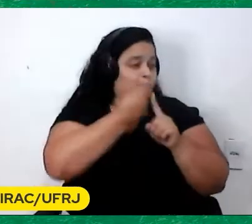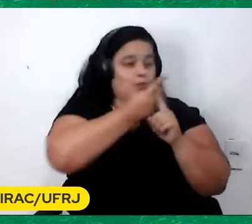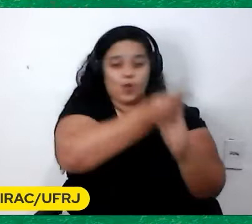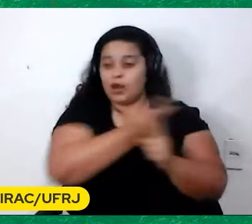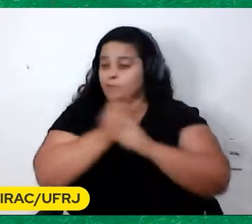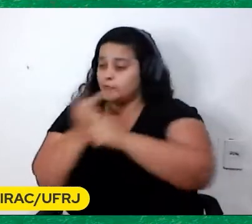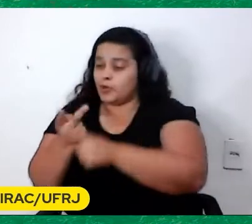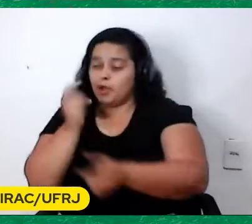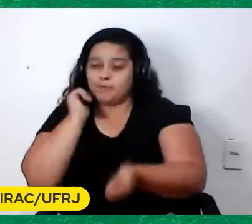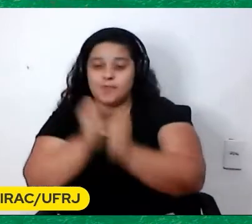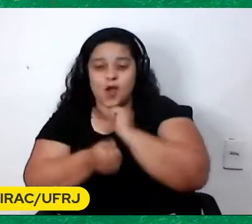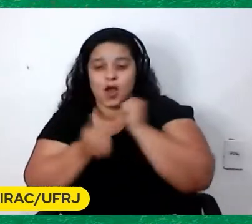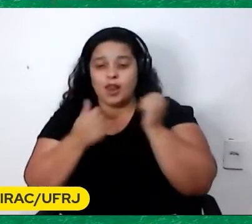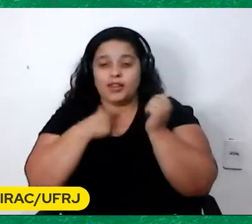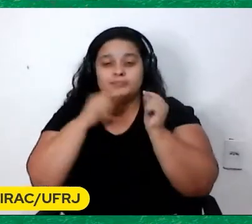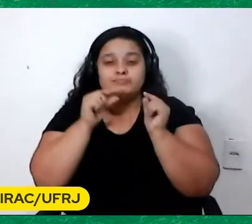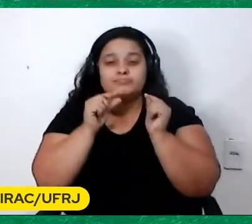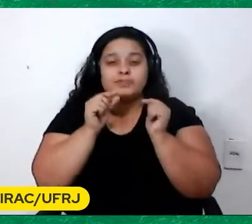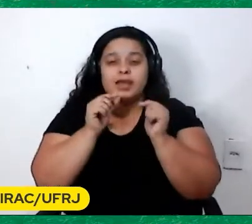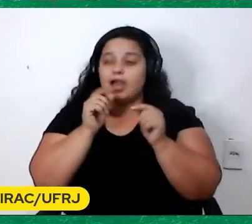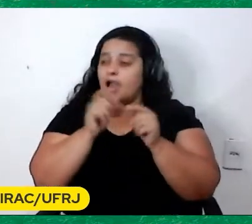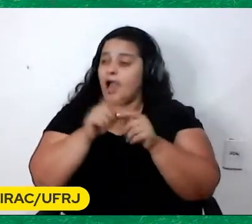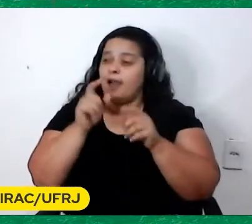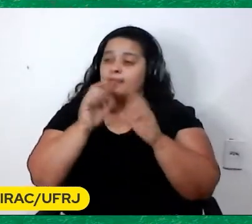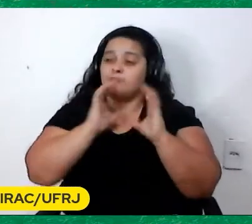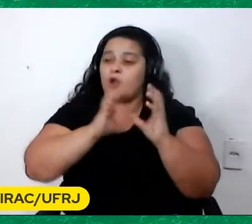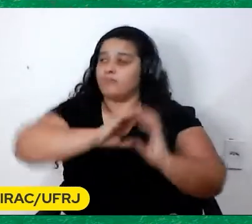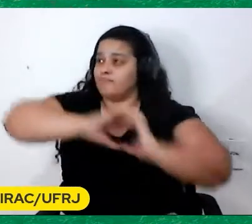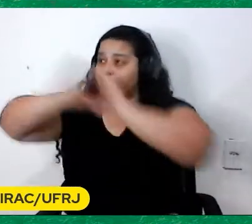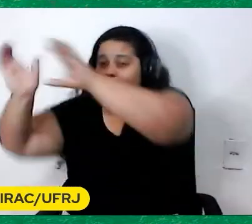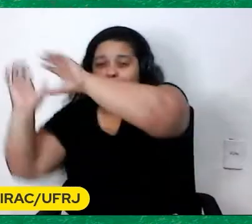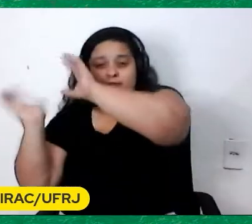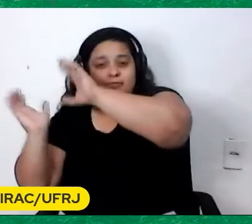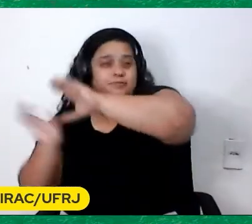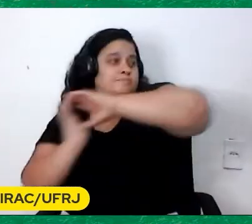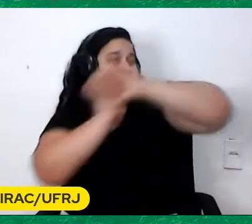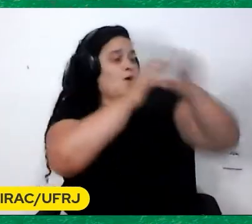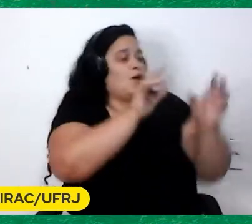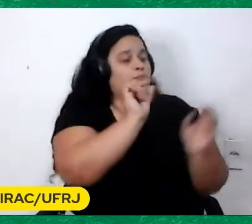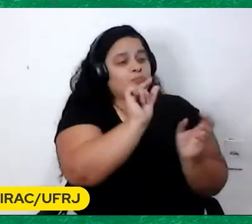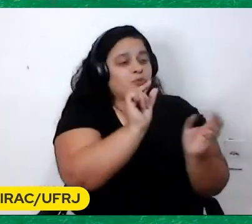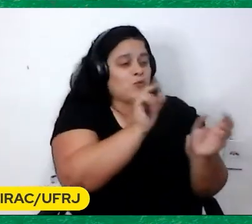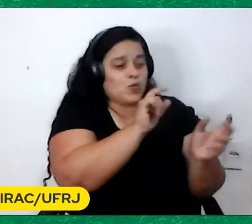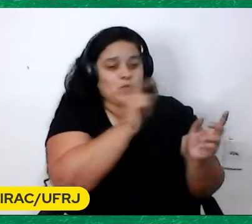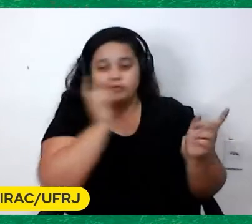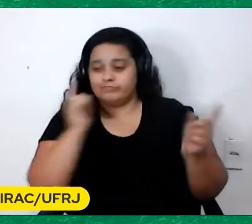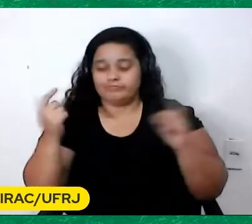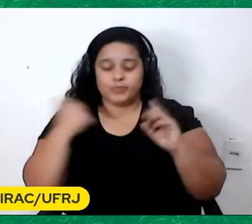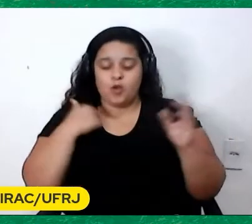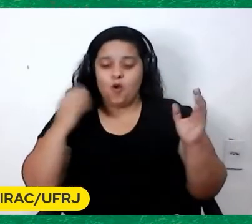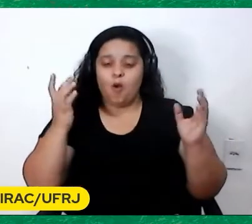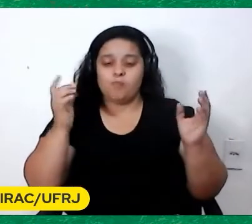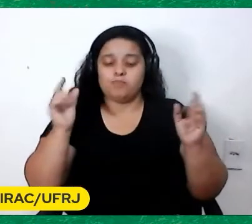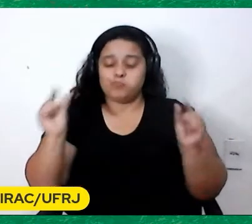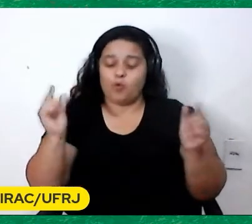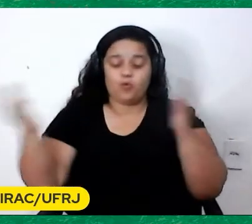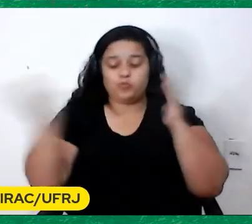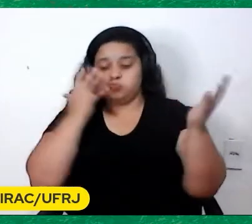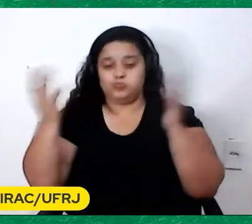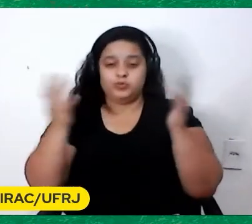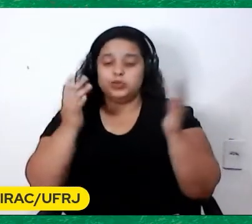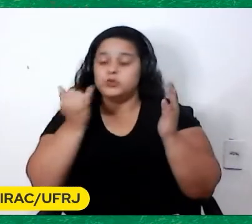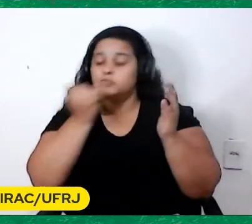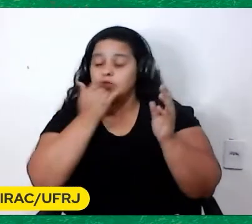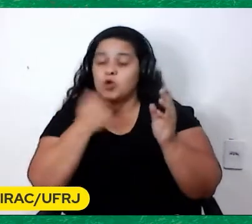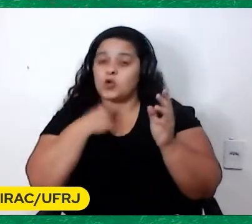bola E joga para cá E joga para lá Realmente Para mim É um esporte Que eu realmente Não sou fã